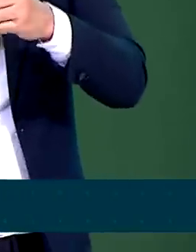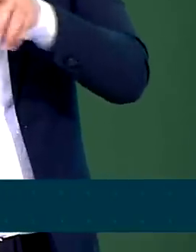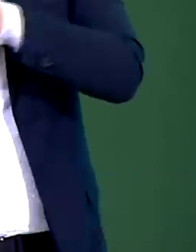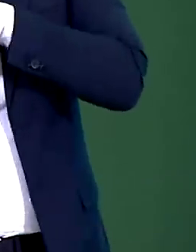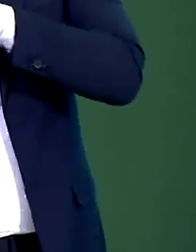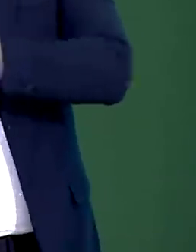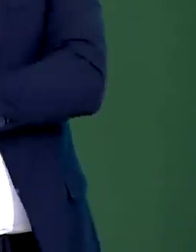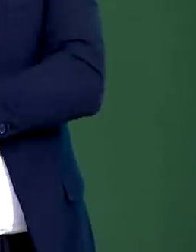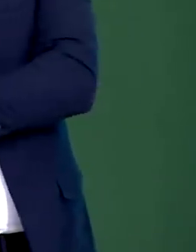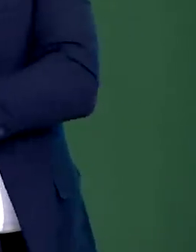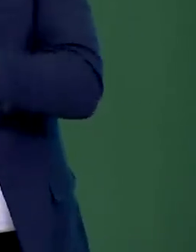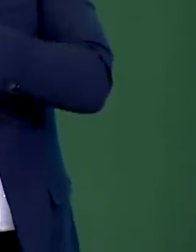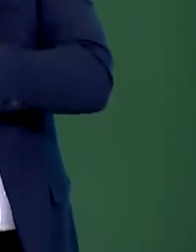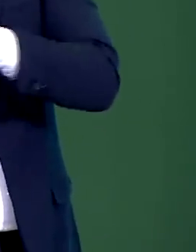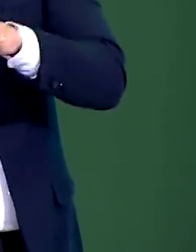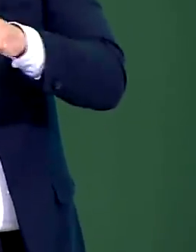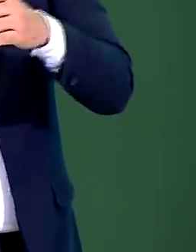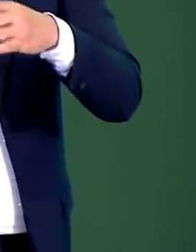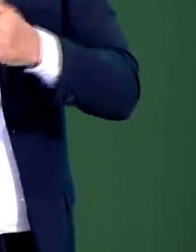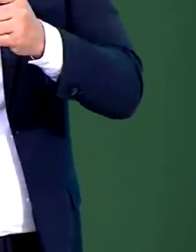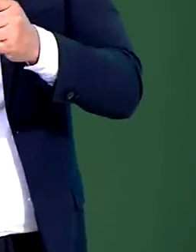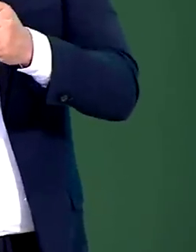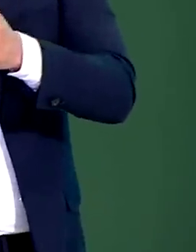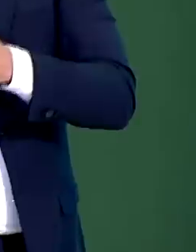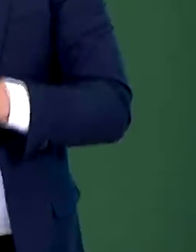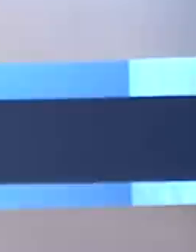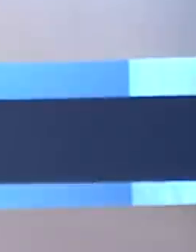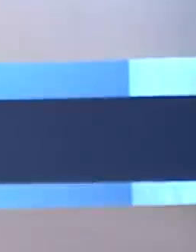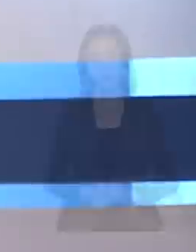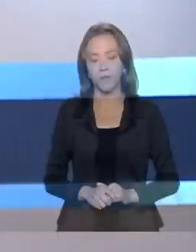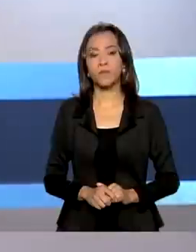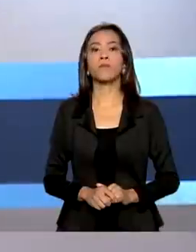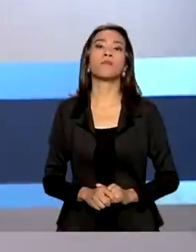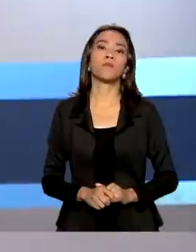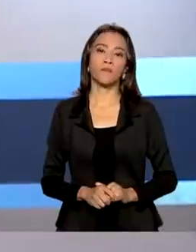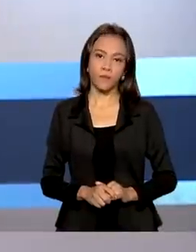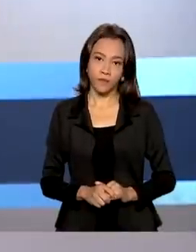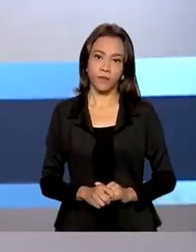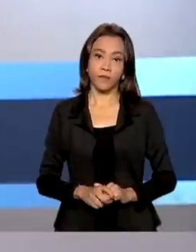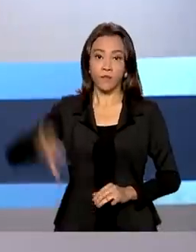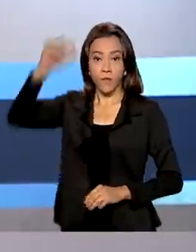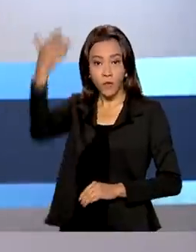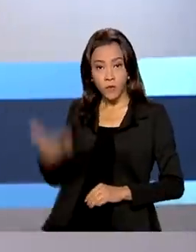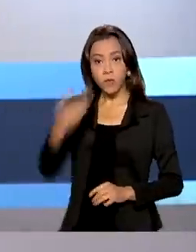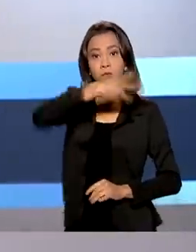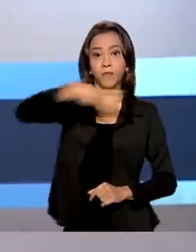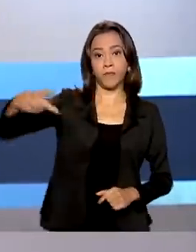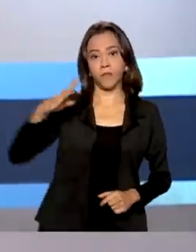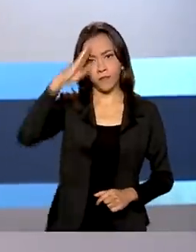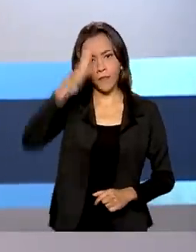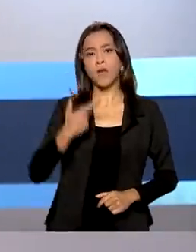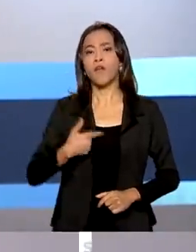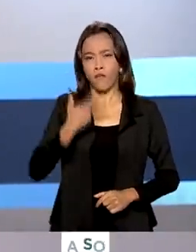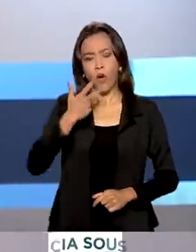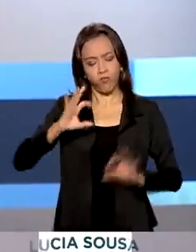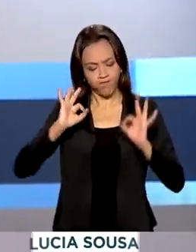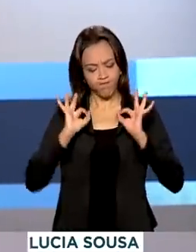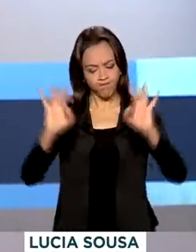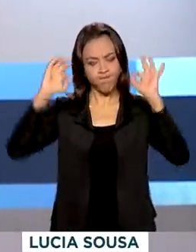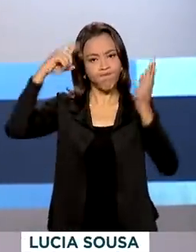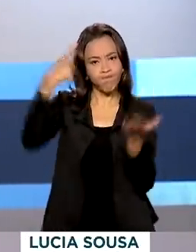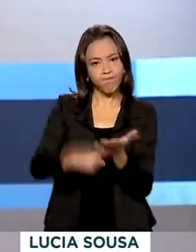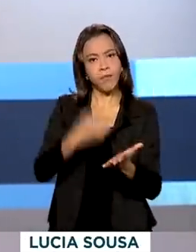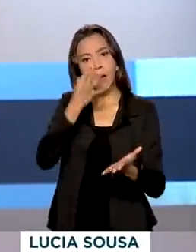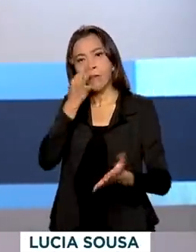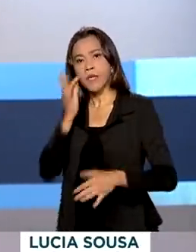economia, mas também, fundamentalmente, os bancos públicos. O presidente Jair Bolsonaro confirmou presença na cúpula